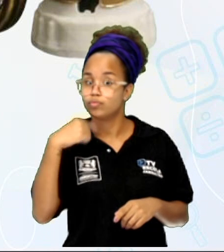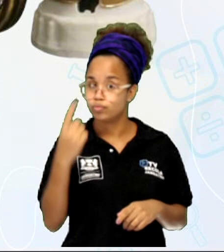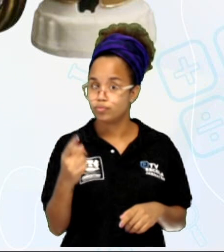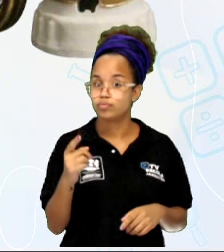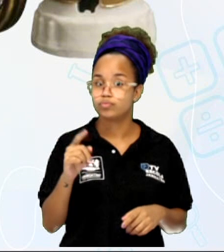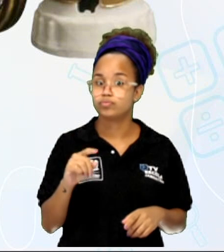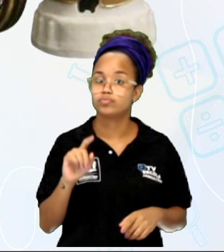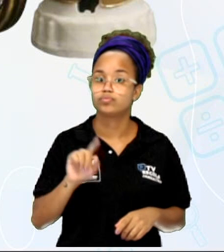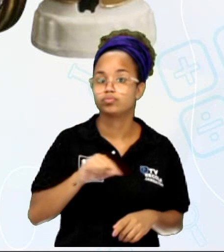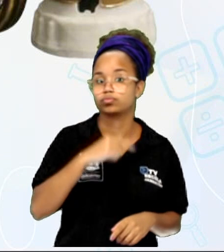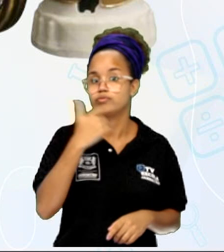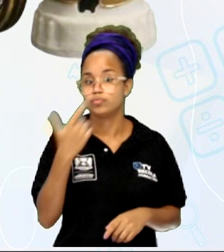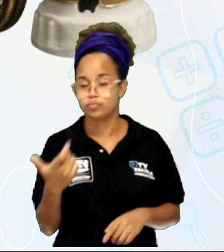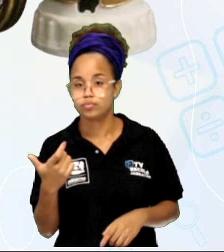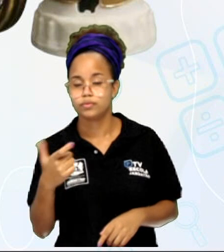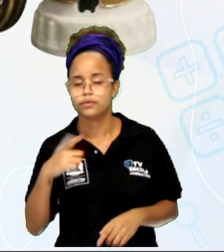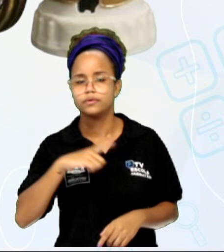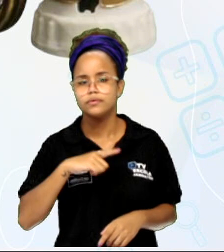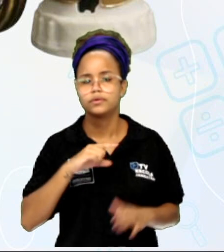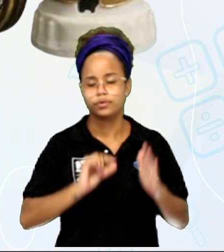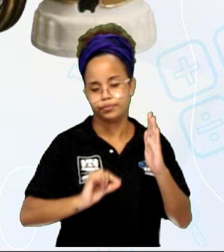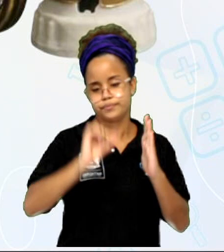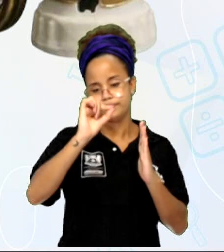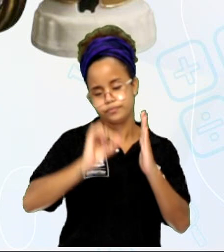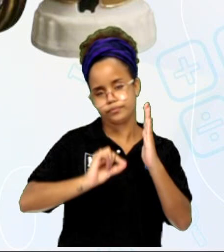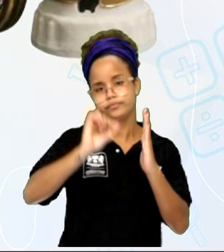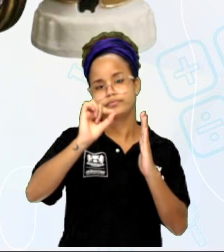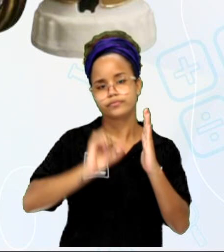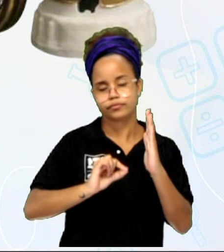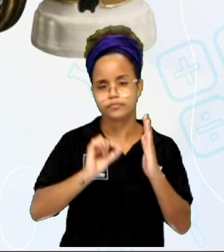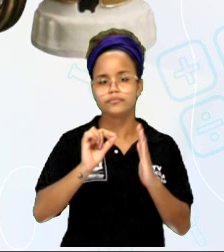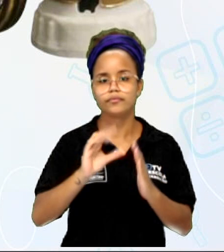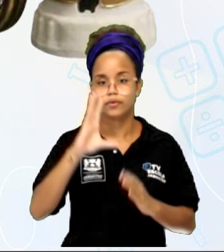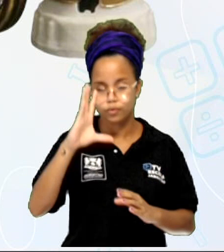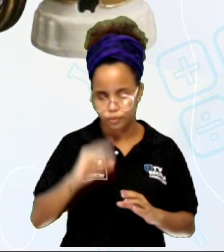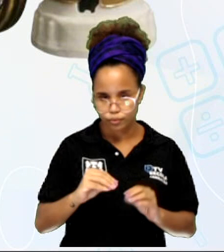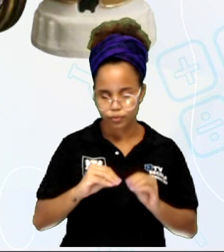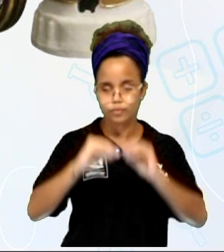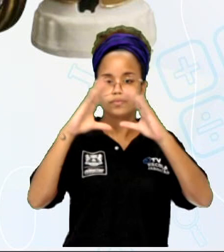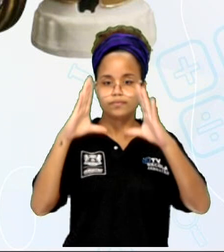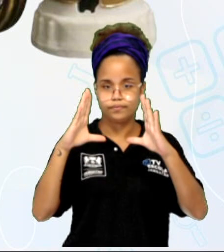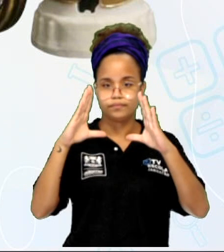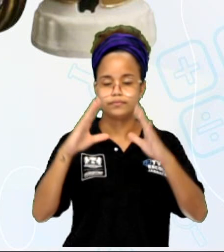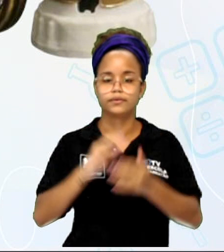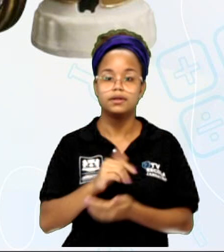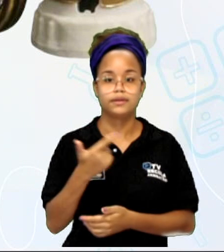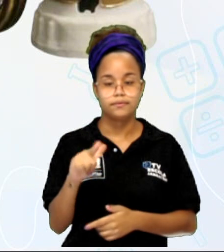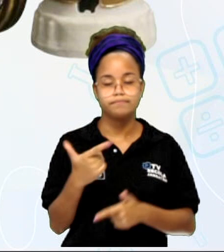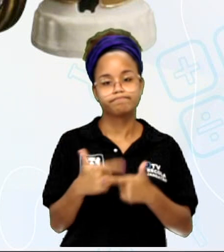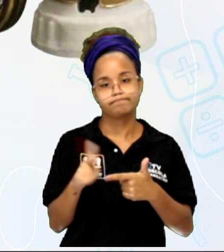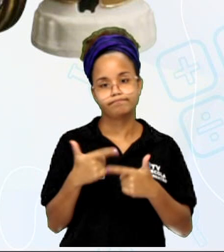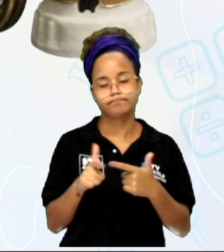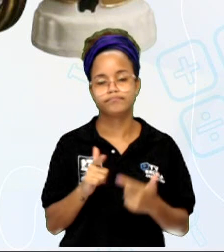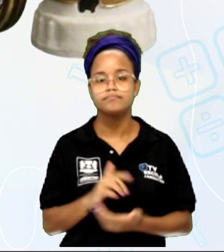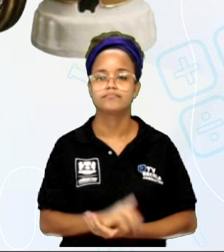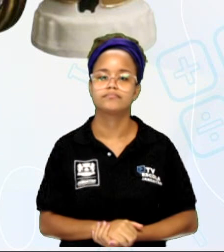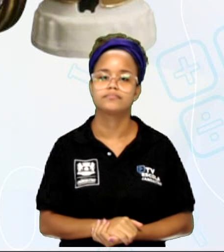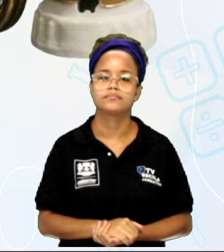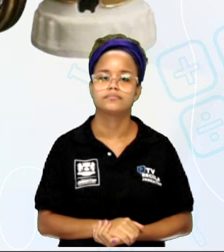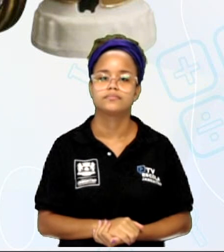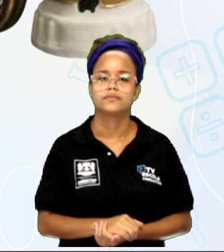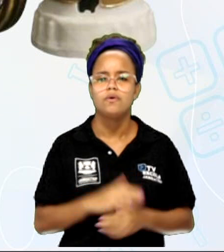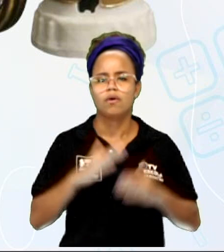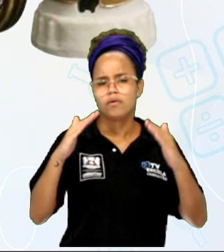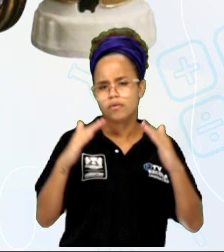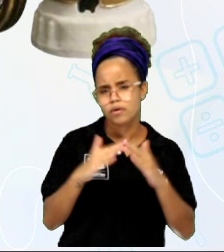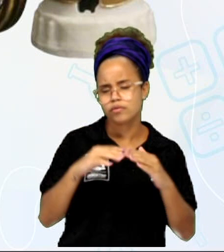você vai lá, né, tem o interruptor que liga e desliga, sem nenhum problema. Em algumas casas, em alguns